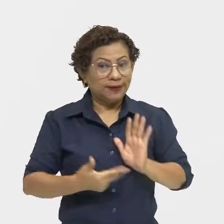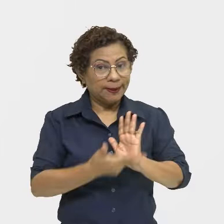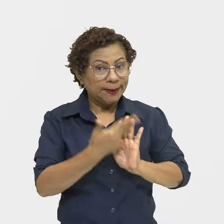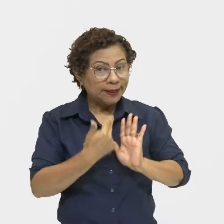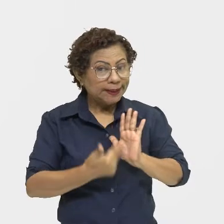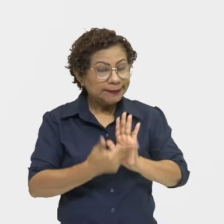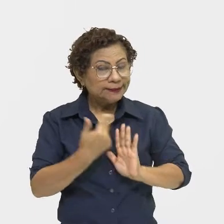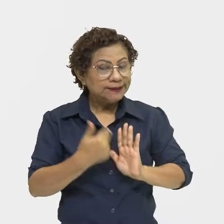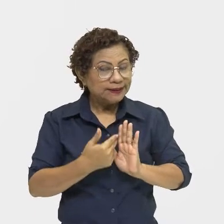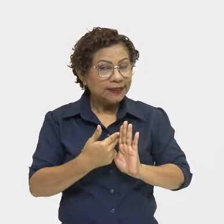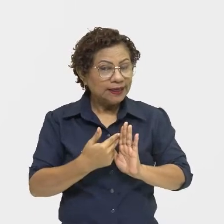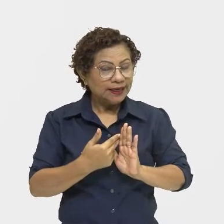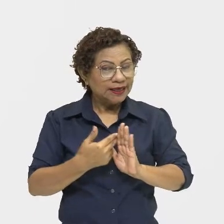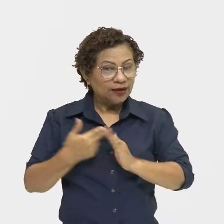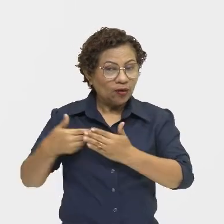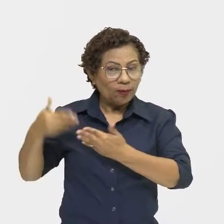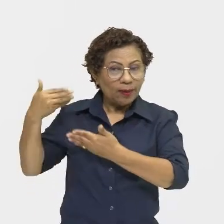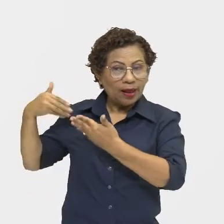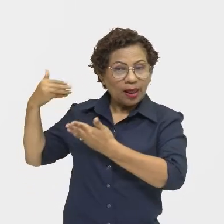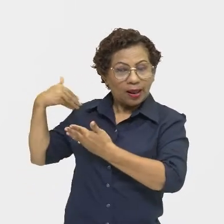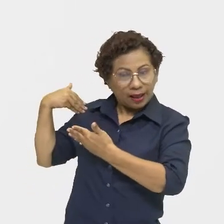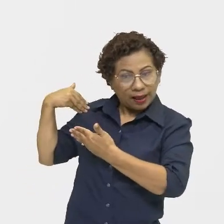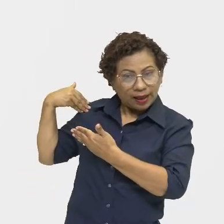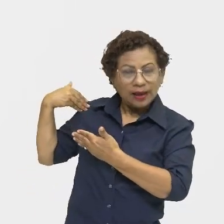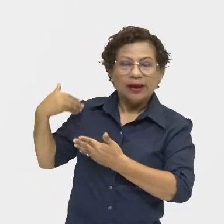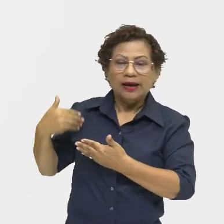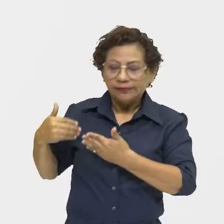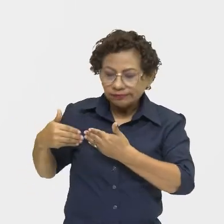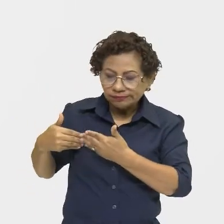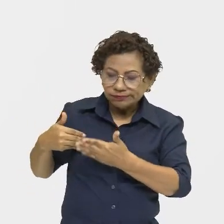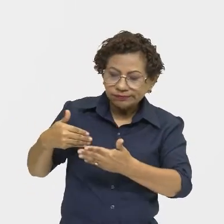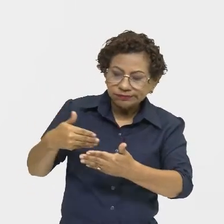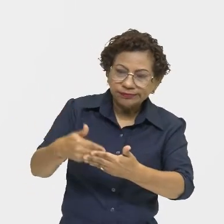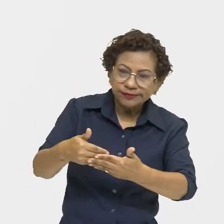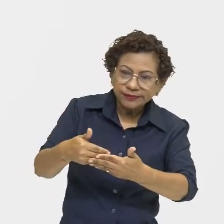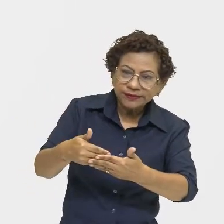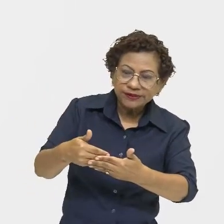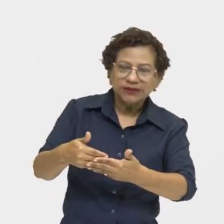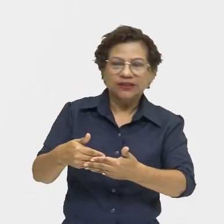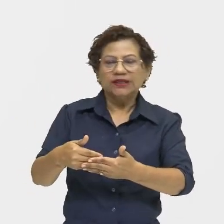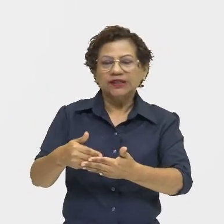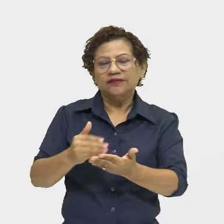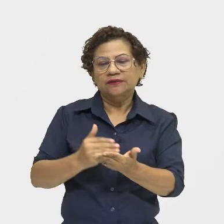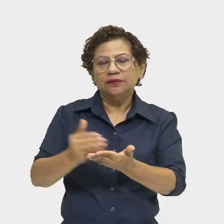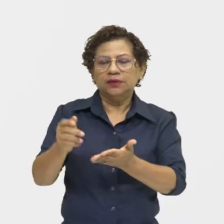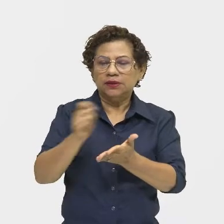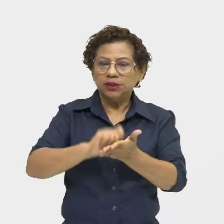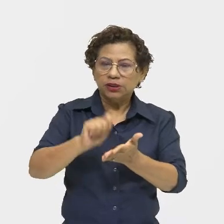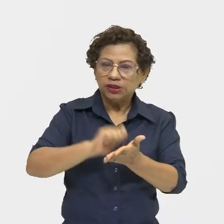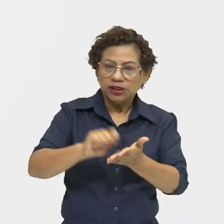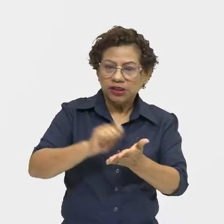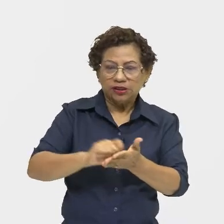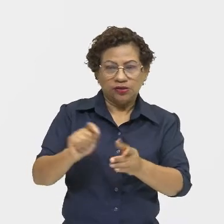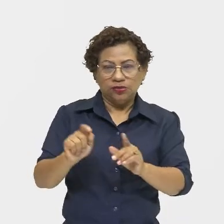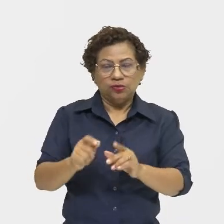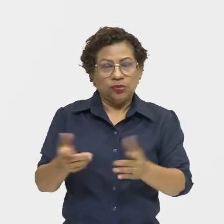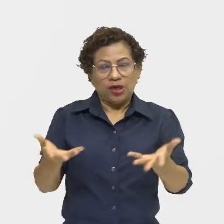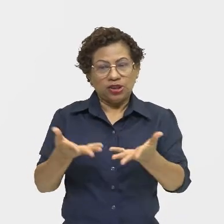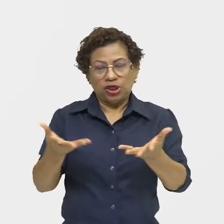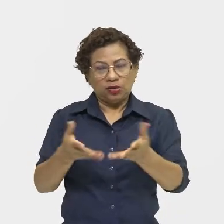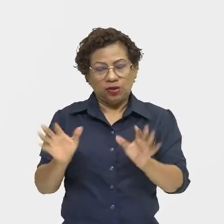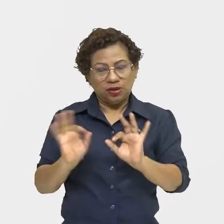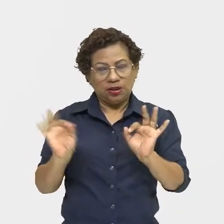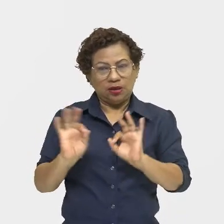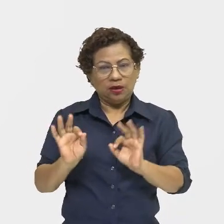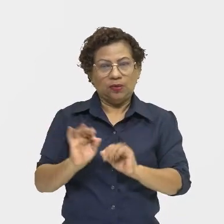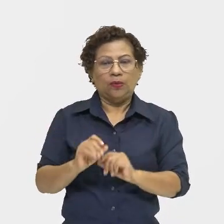símbolos, simbologias, signos, então ainda não é a escrita que nós conhecemos hoje. Ganha esse